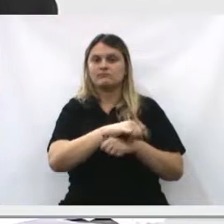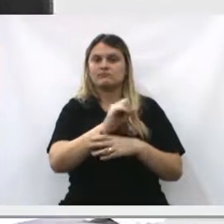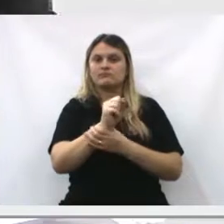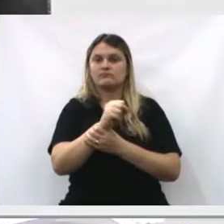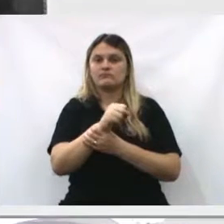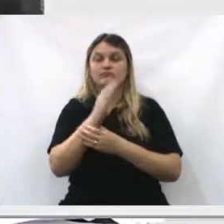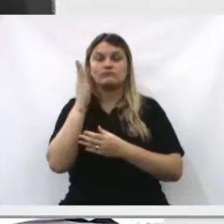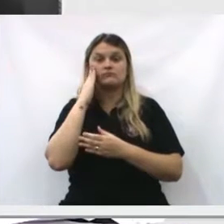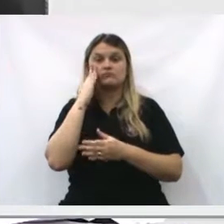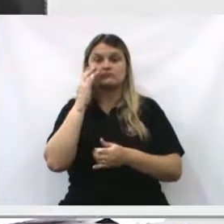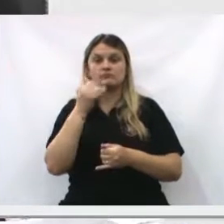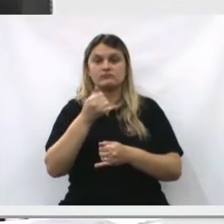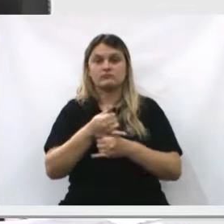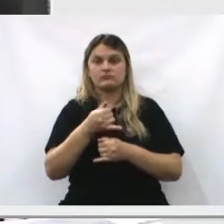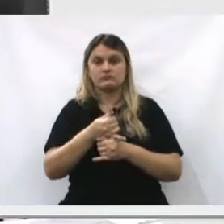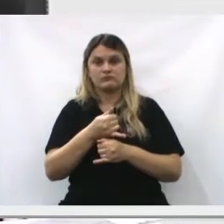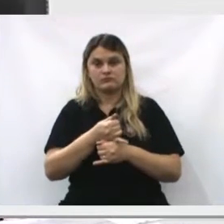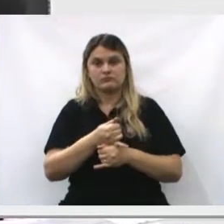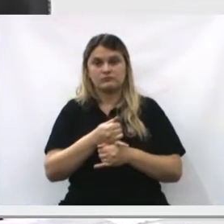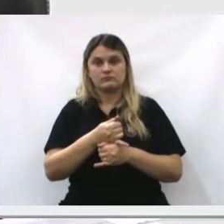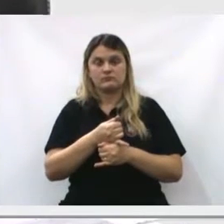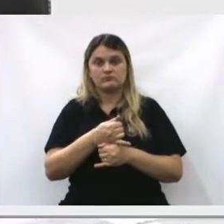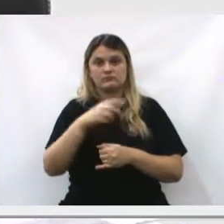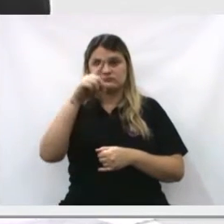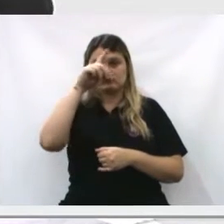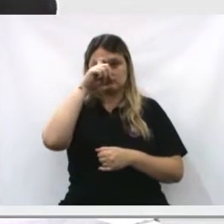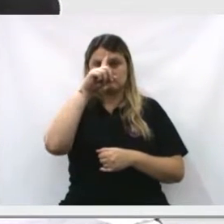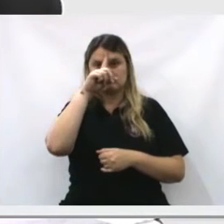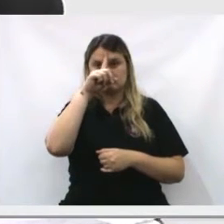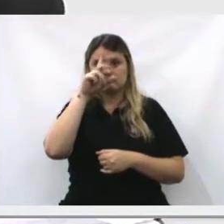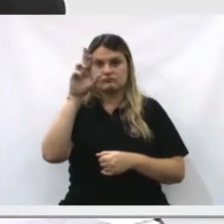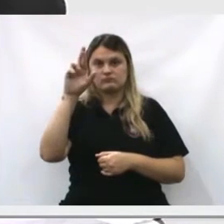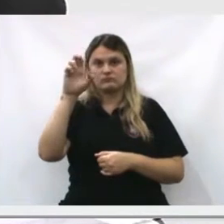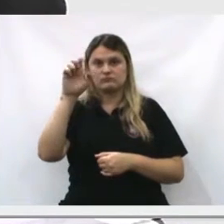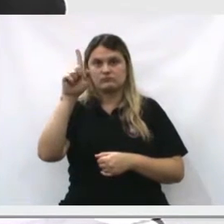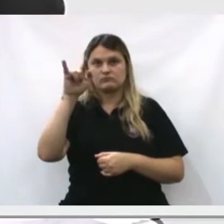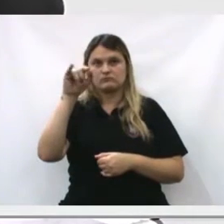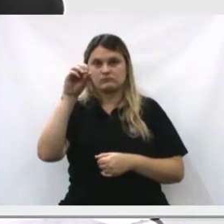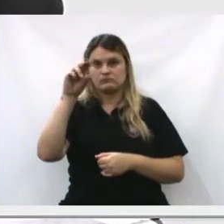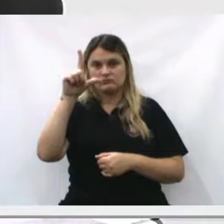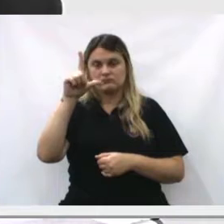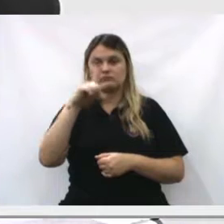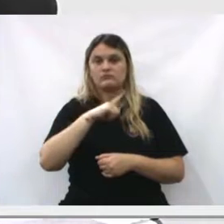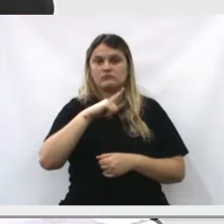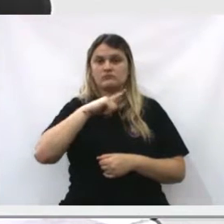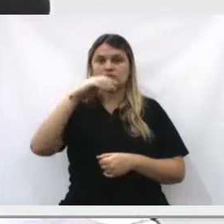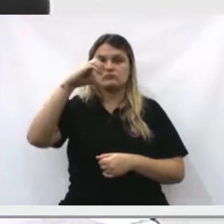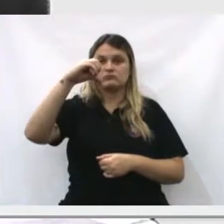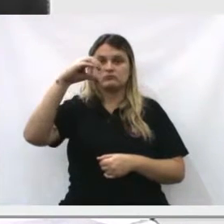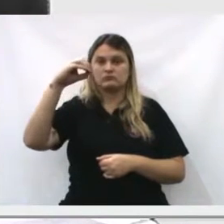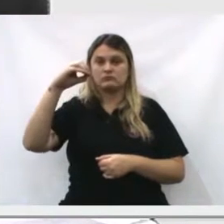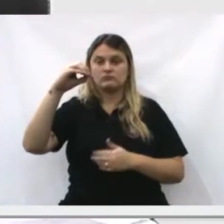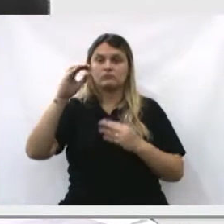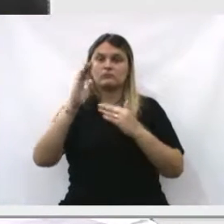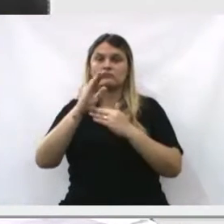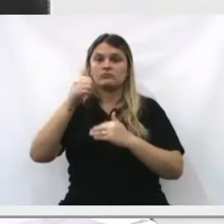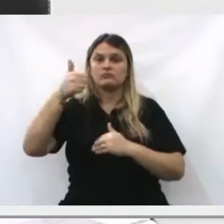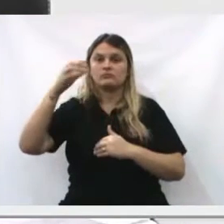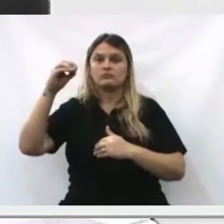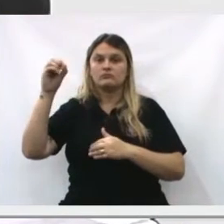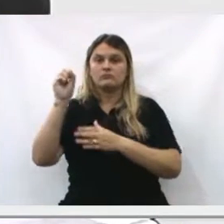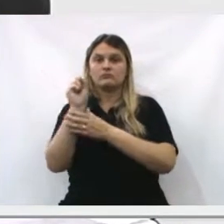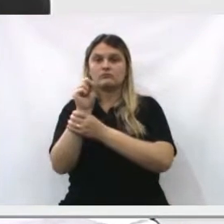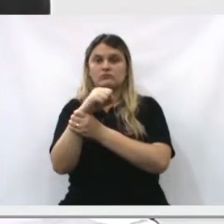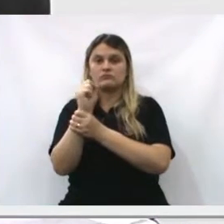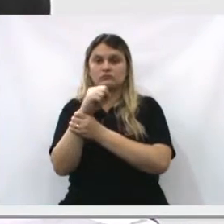E sabendo, inclusive, pelo diretor do Hospital Regional, que eles têm lá de 90 a 100